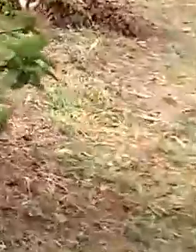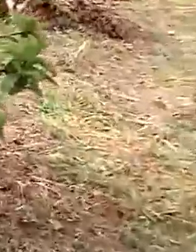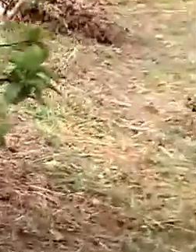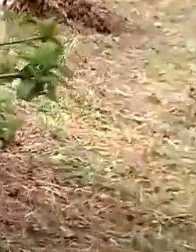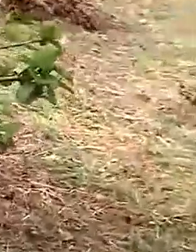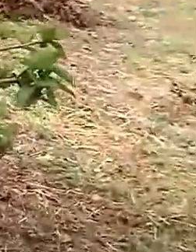Mato Grosso